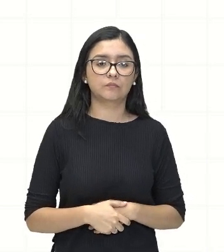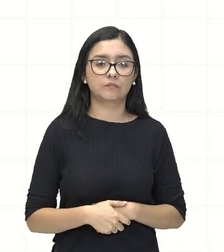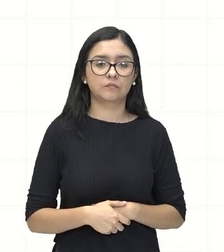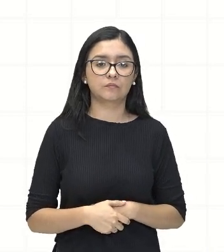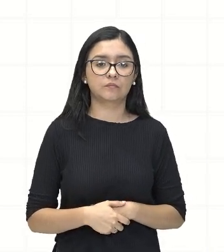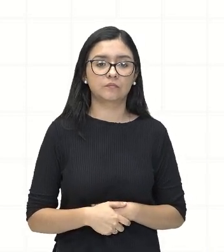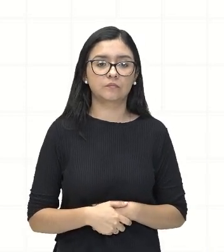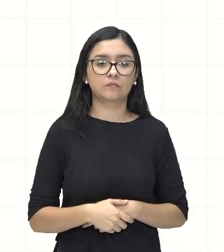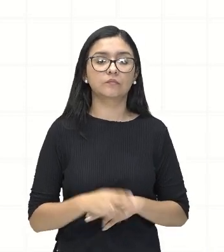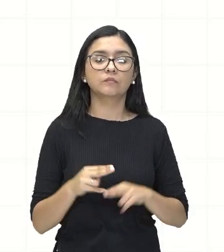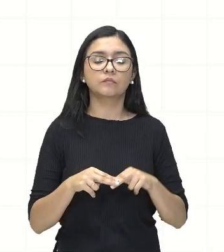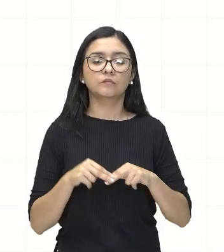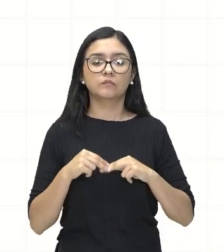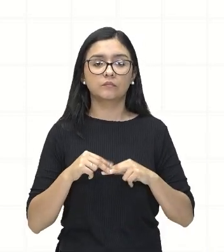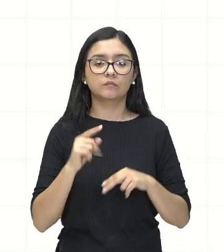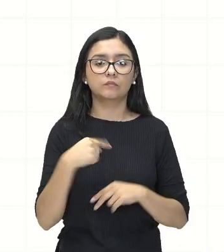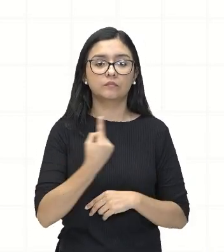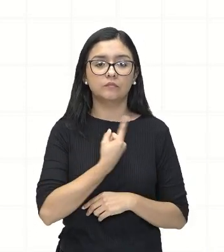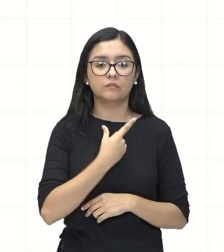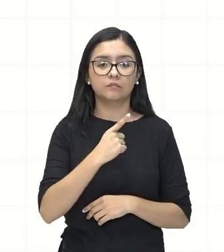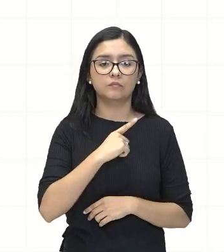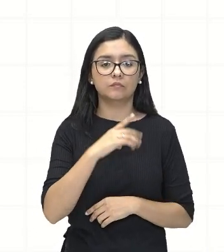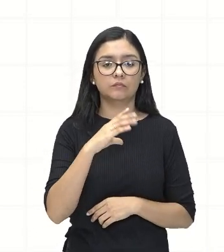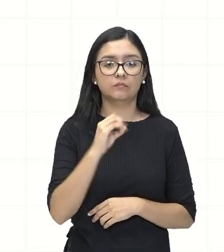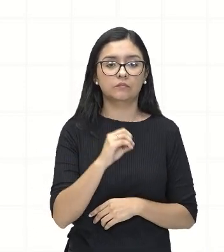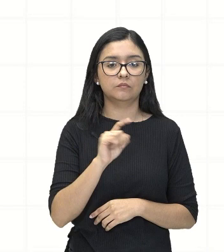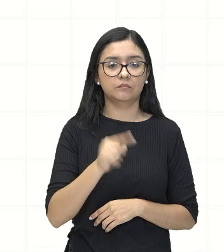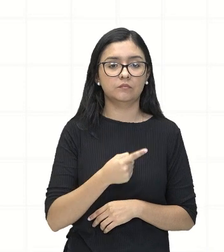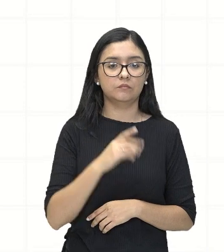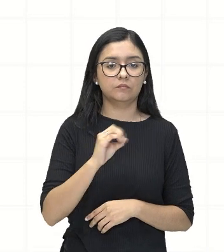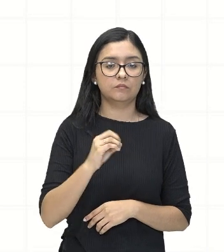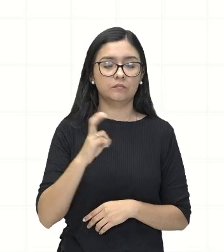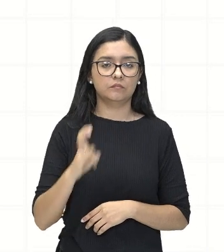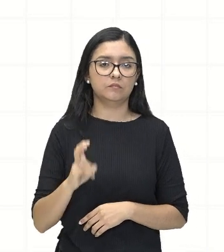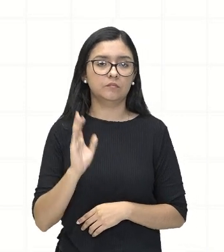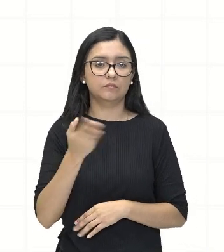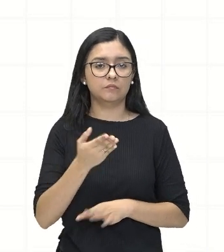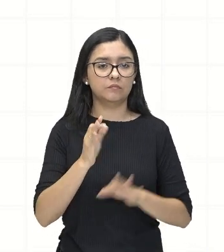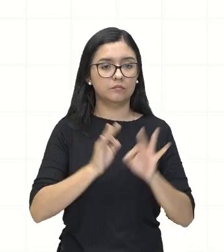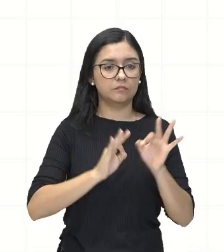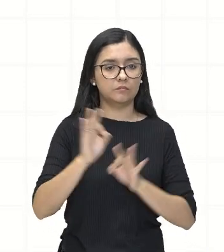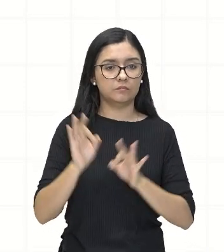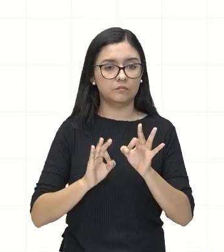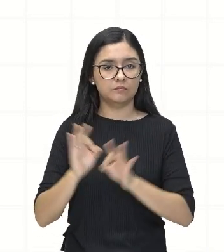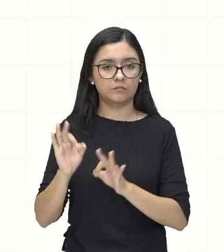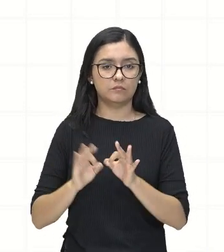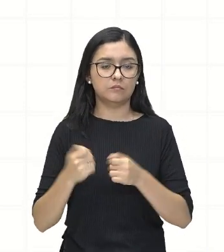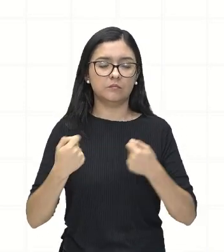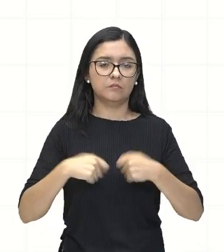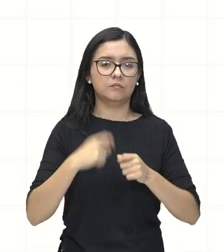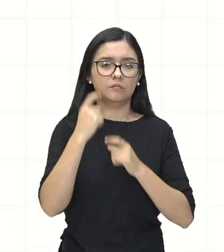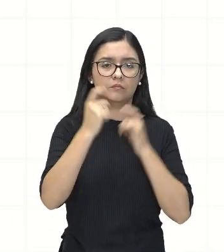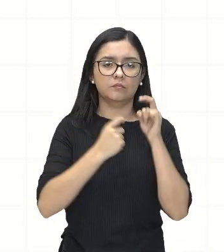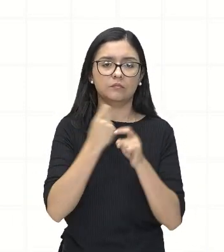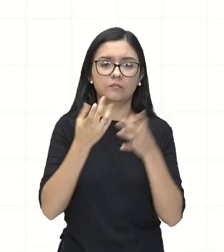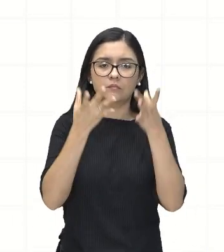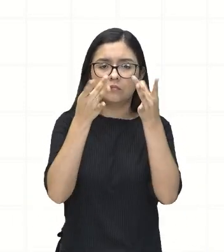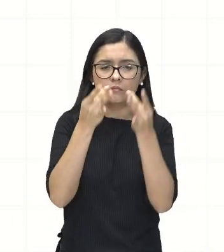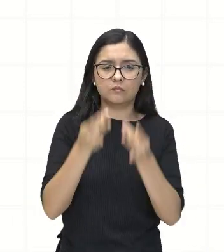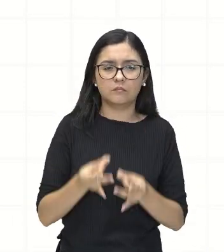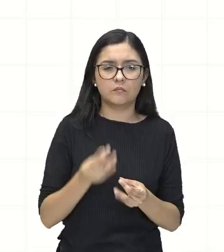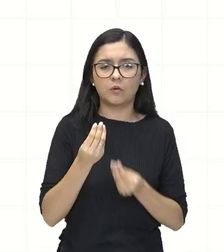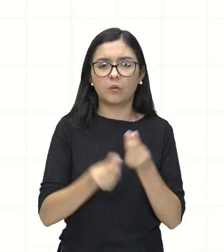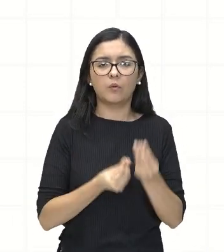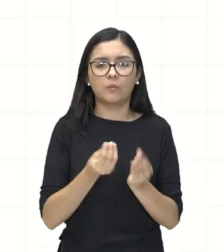por isso que nós temos o 0,05 nessa equação que já está modelada, tá? Nós não nos preocupamos aí como é que ela